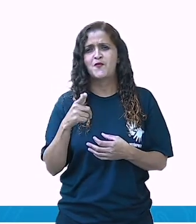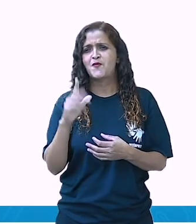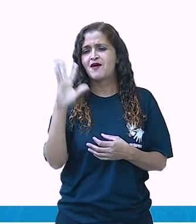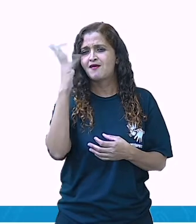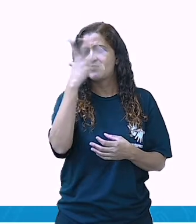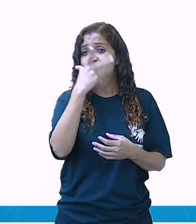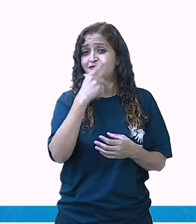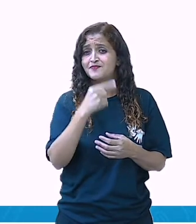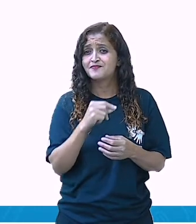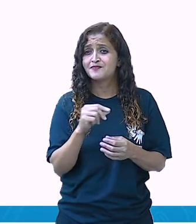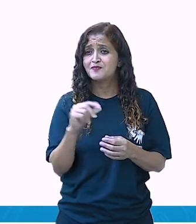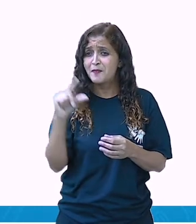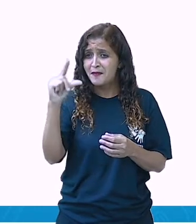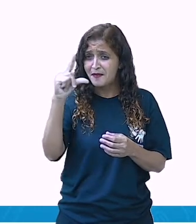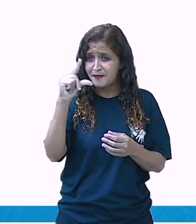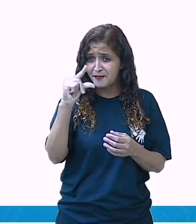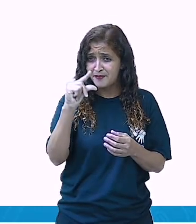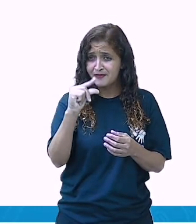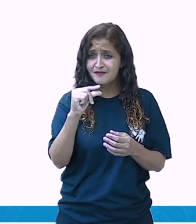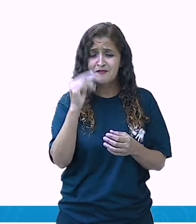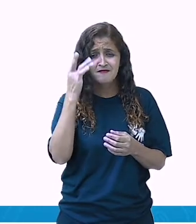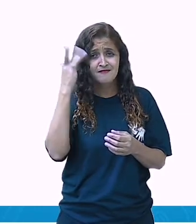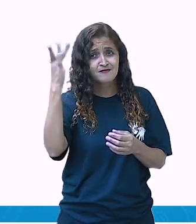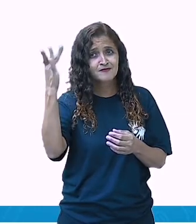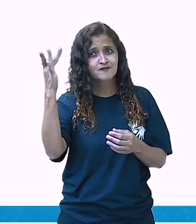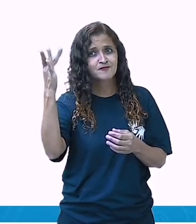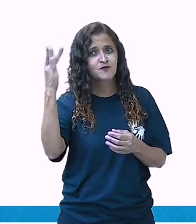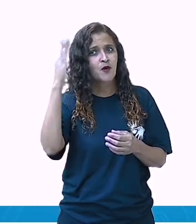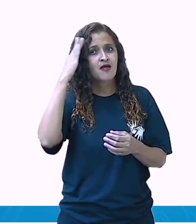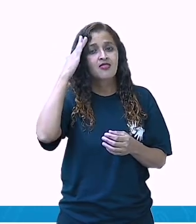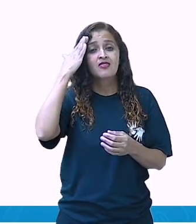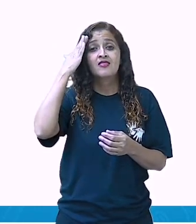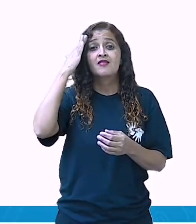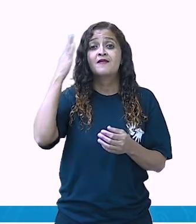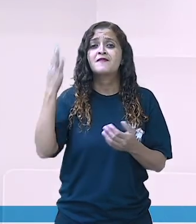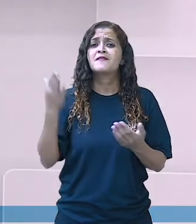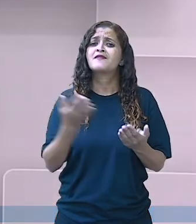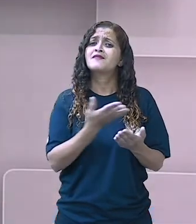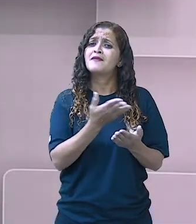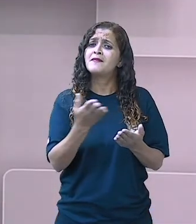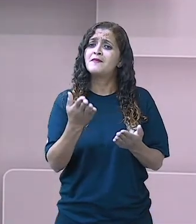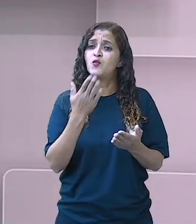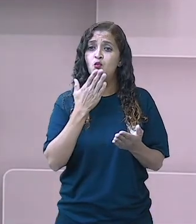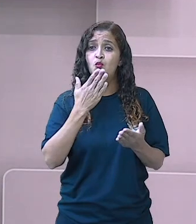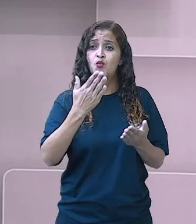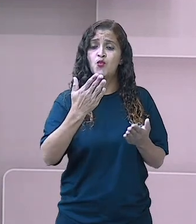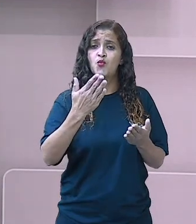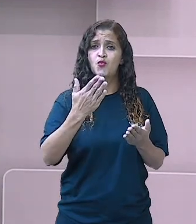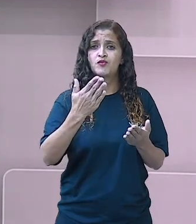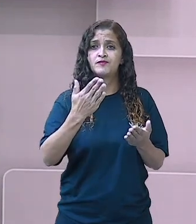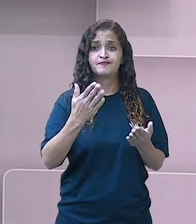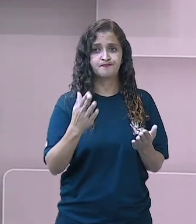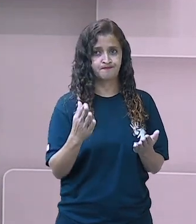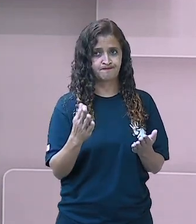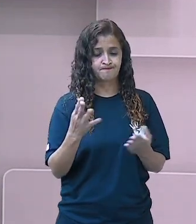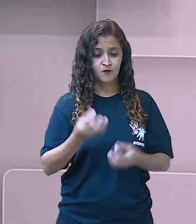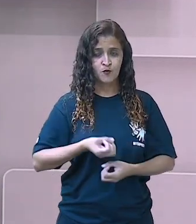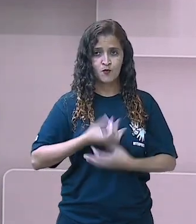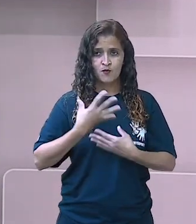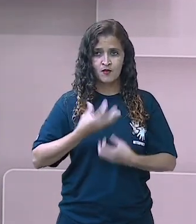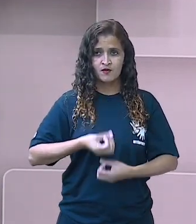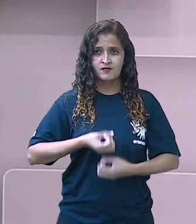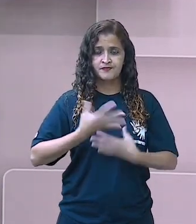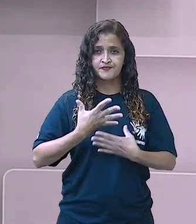pequenininho, fácil de entender. Eu queria muito pedir para vocês uma atividade aí para fazer em casa. Pega esse poema aí,